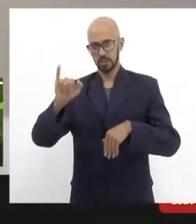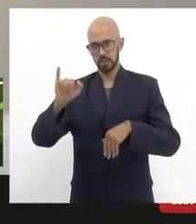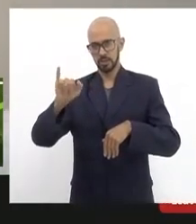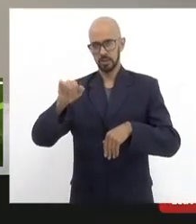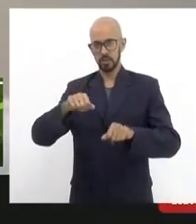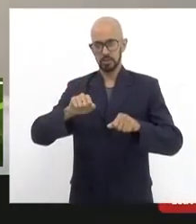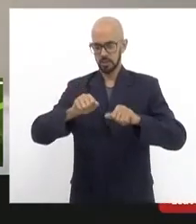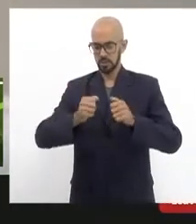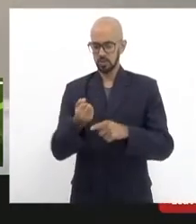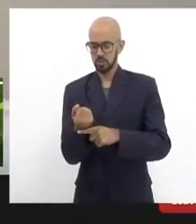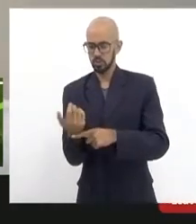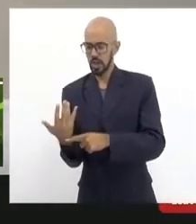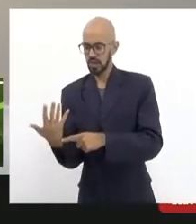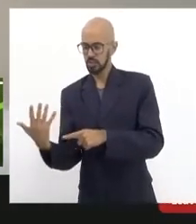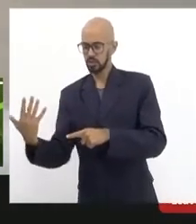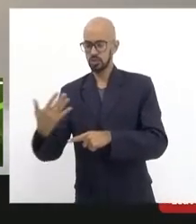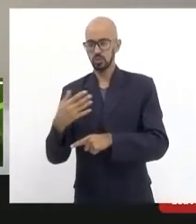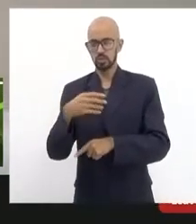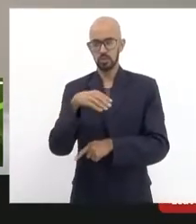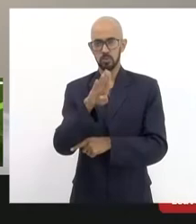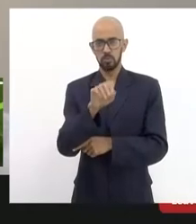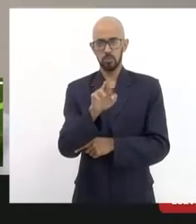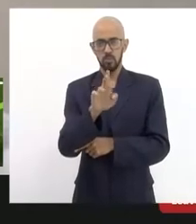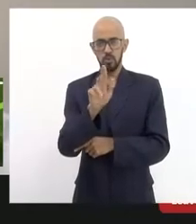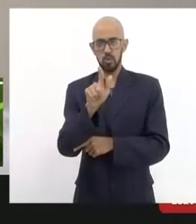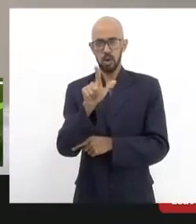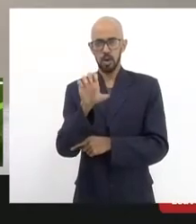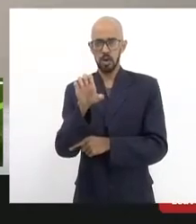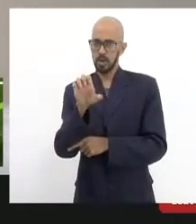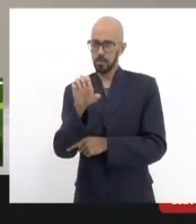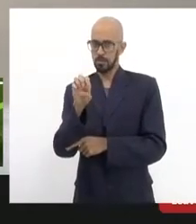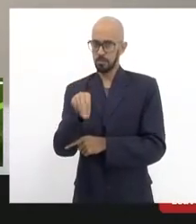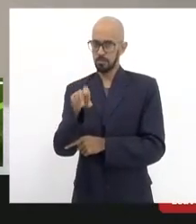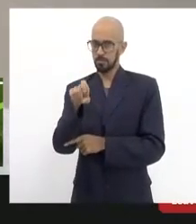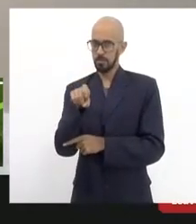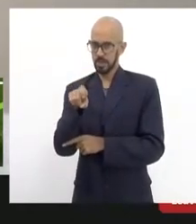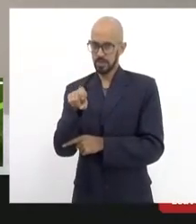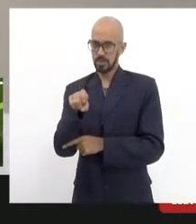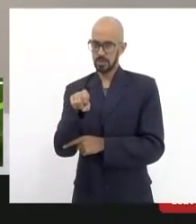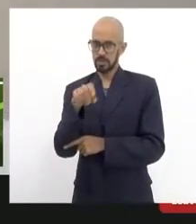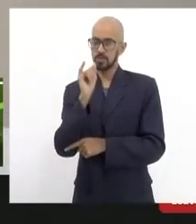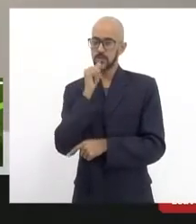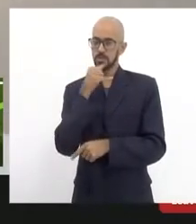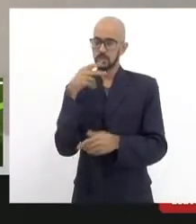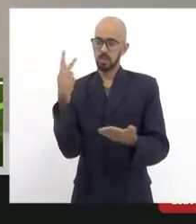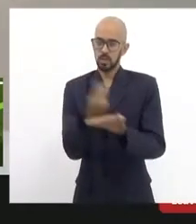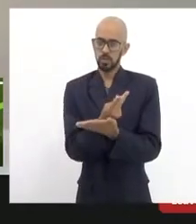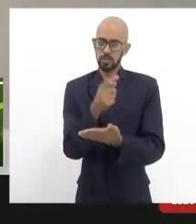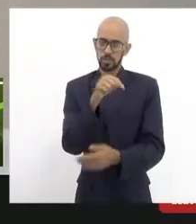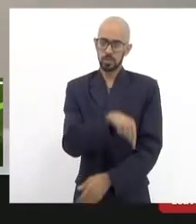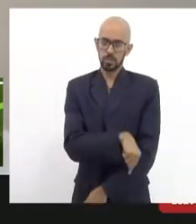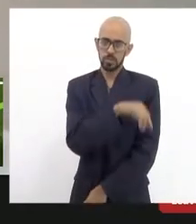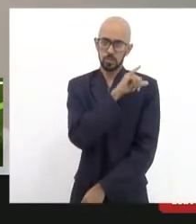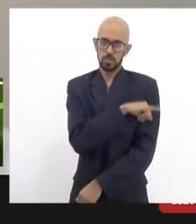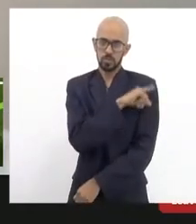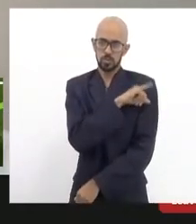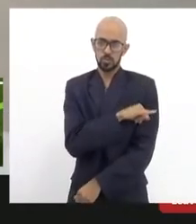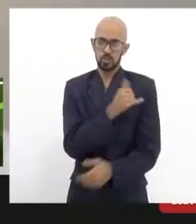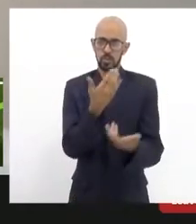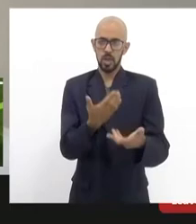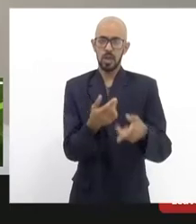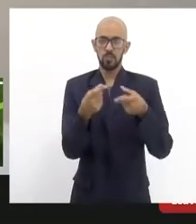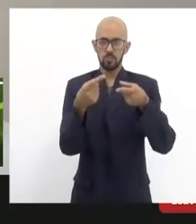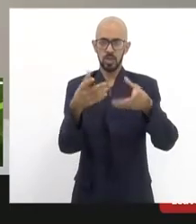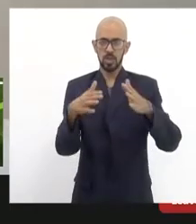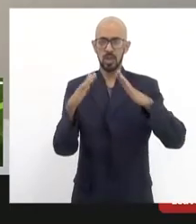falando que está vindo tudo junto e aqui no município do Rio infelizmente também estão querendo vender a Casa Afonso Arinos